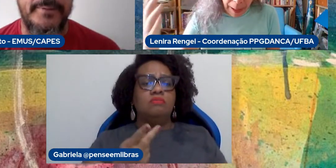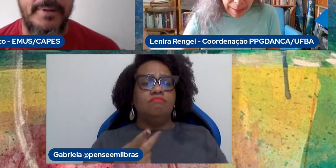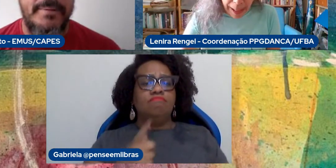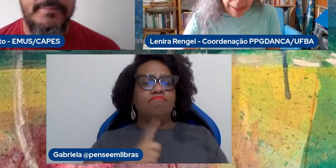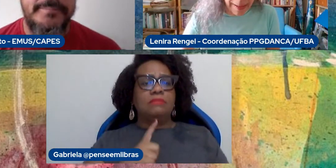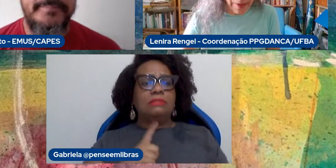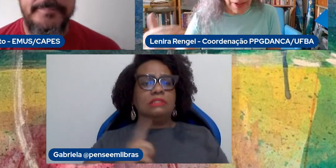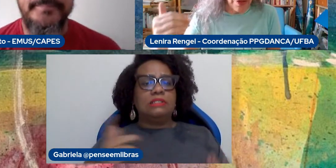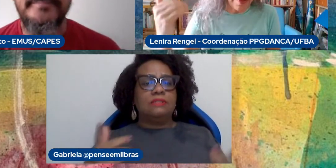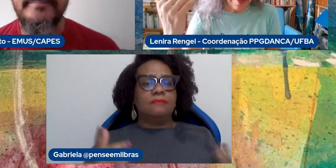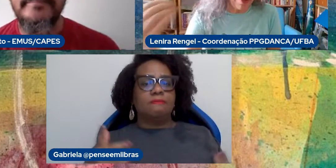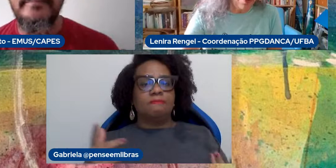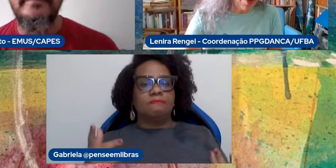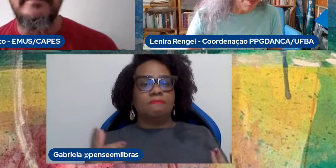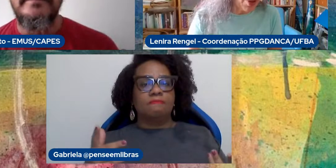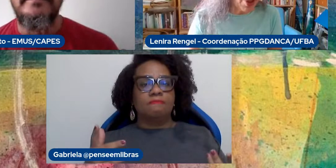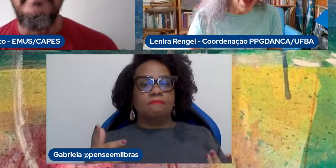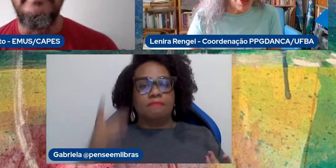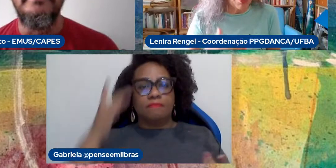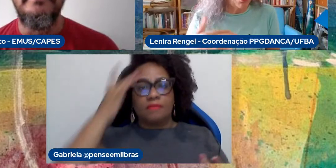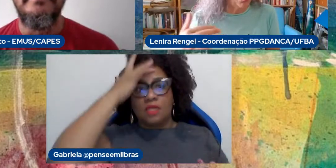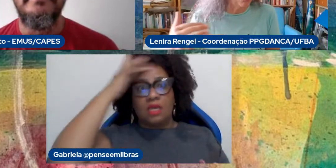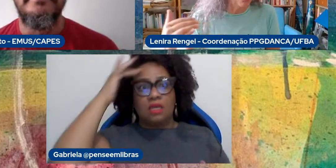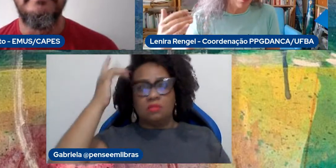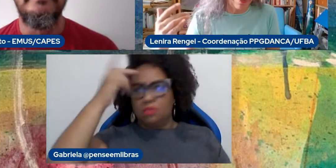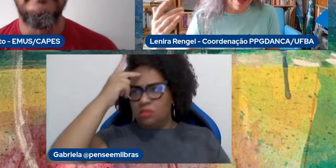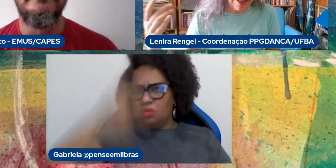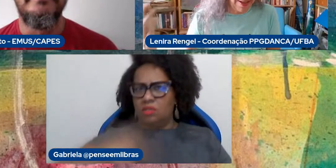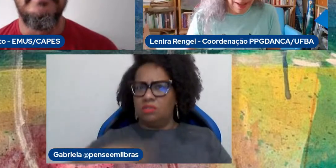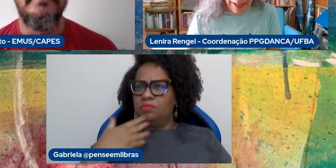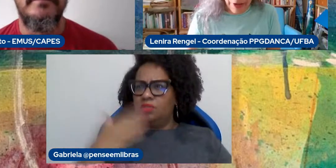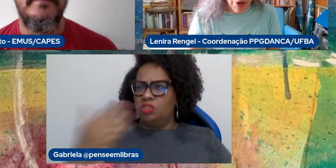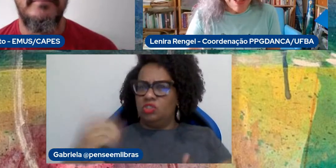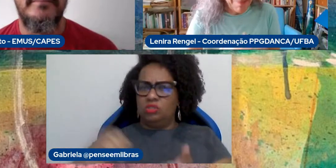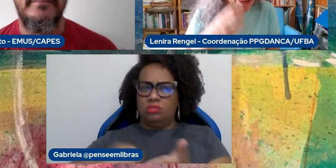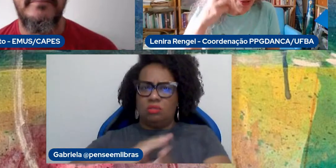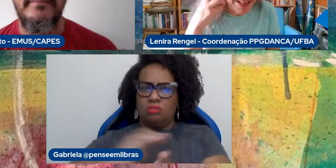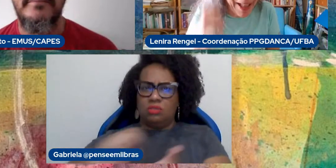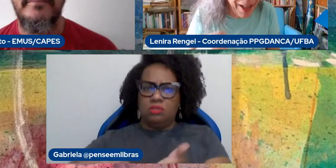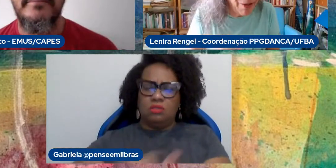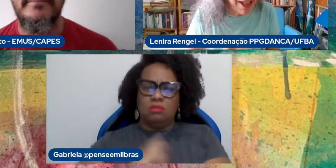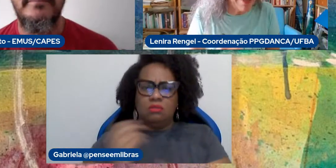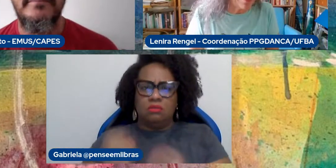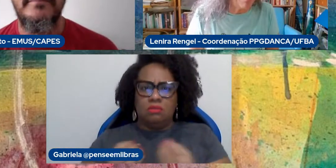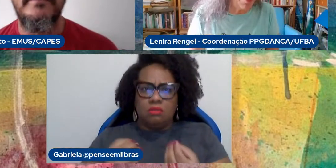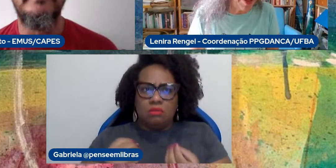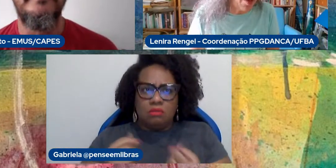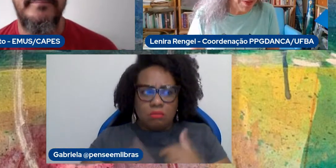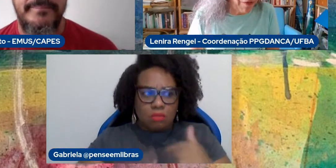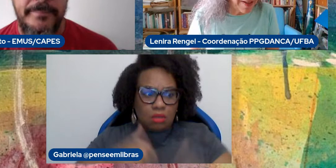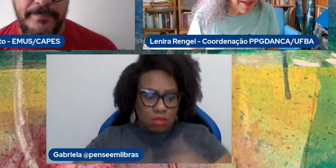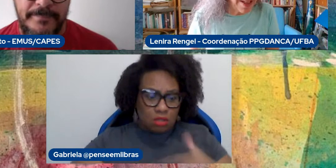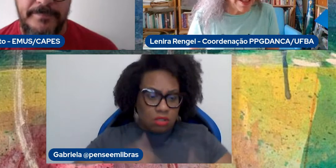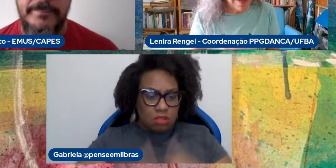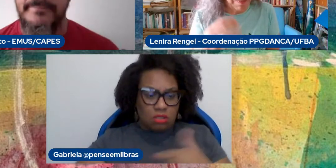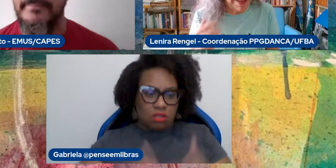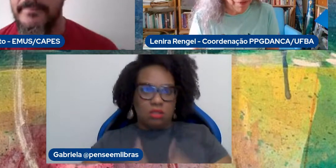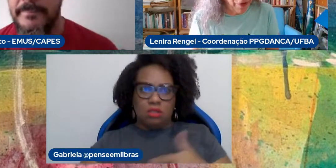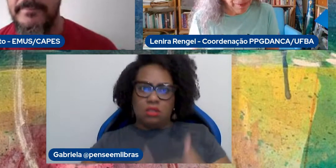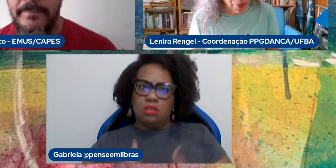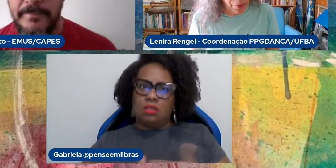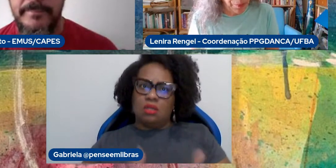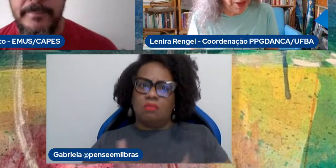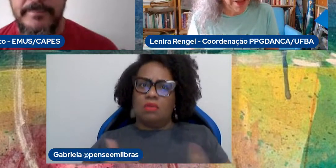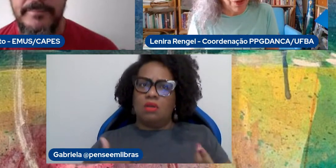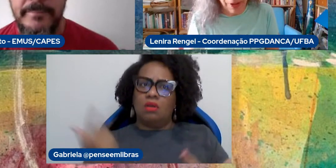Essas, essa gente se autodemitindo, a gente que trabalhou tão incansavelmente para fazer essa